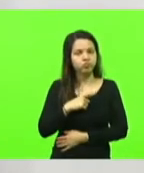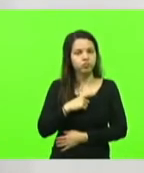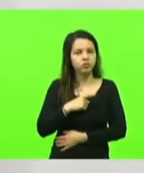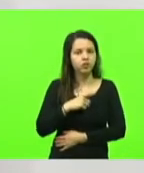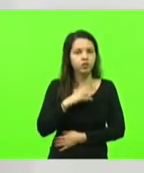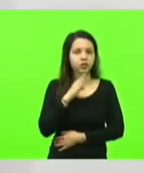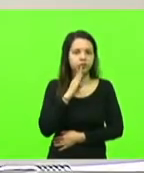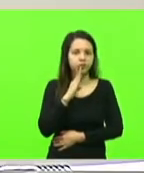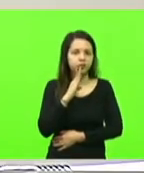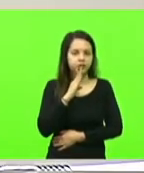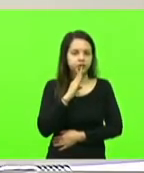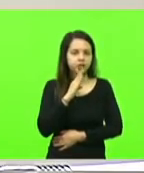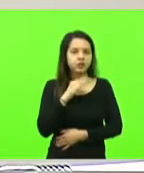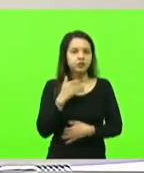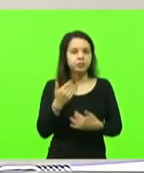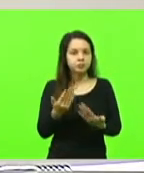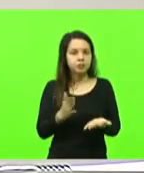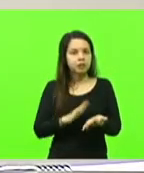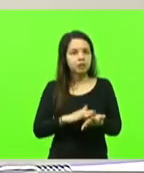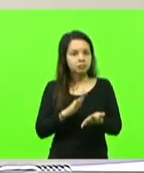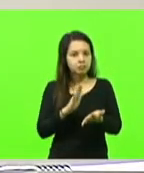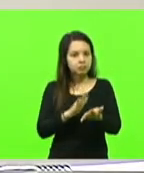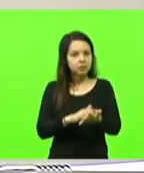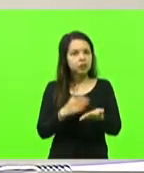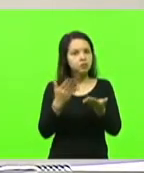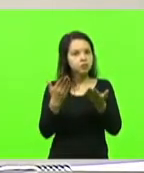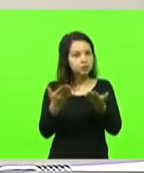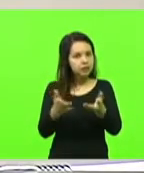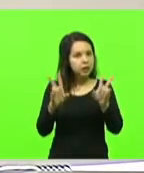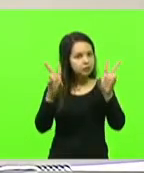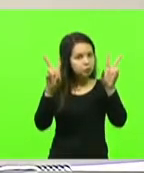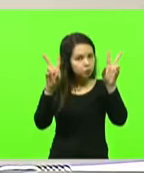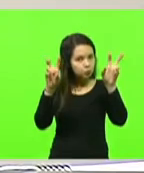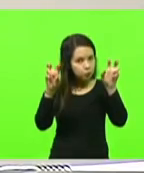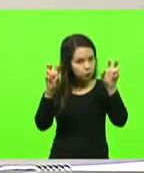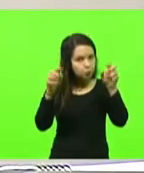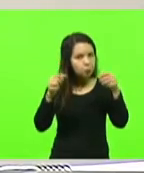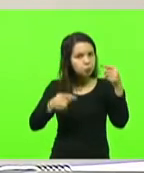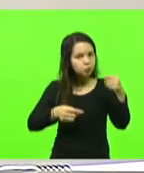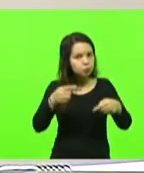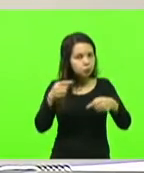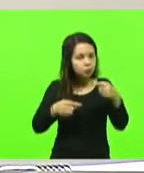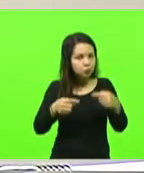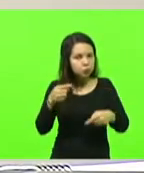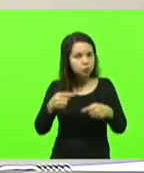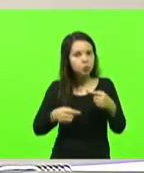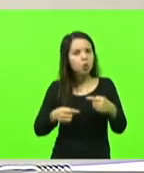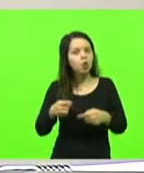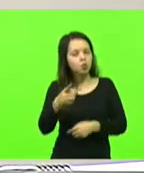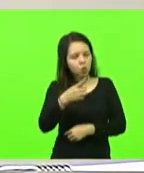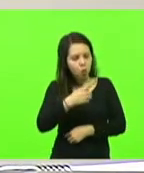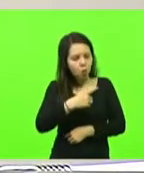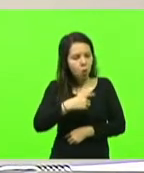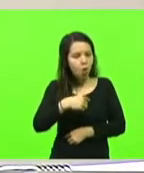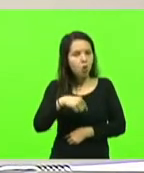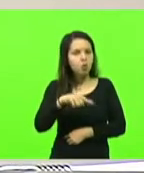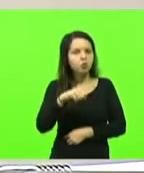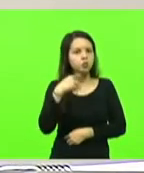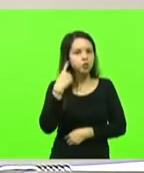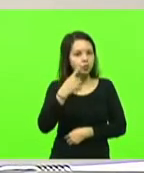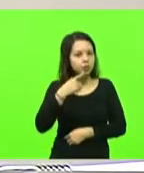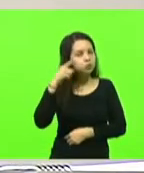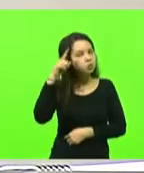Parabéns à vossa excelência pelo assunto tratado aqui, e todos nós, deputados, aqui, todo dia